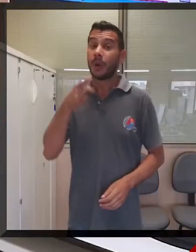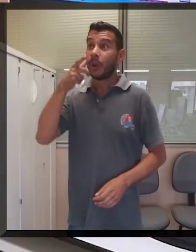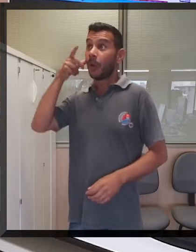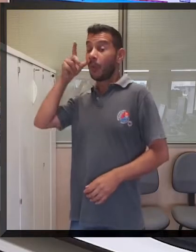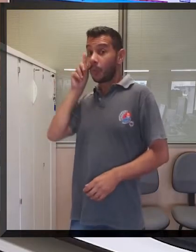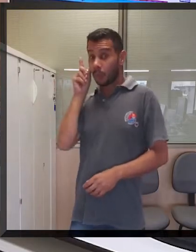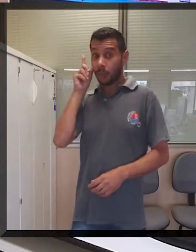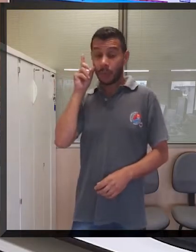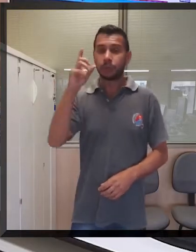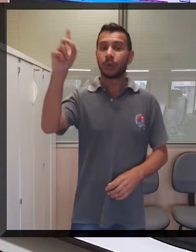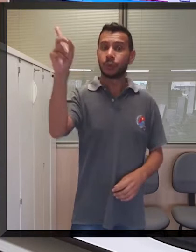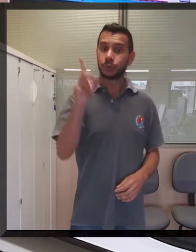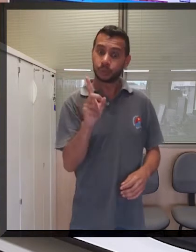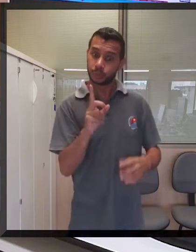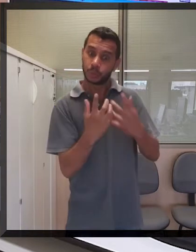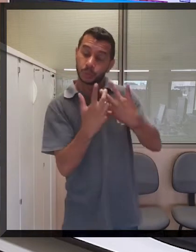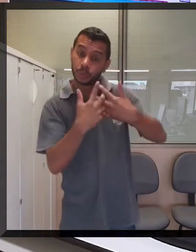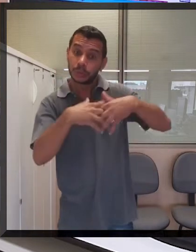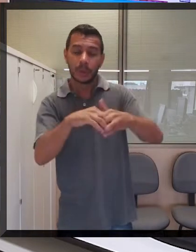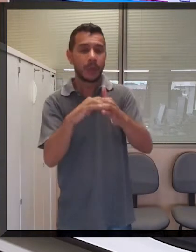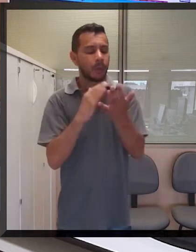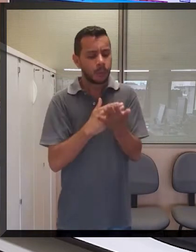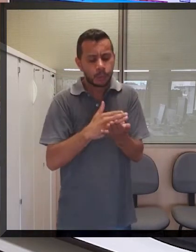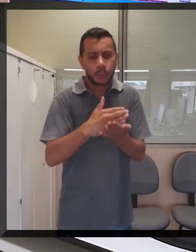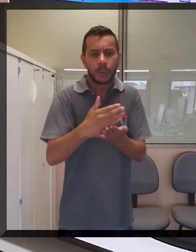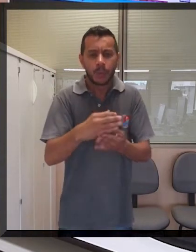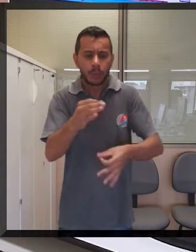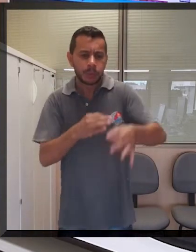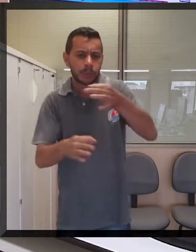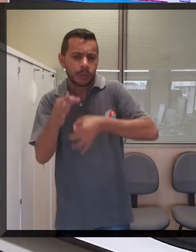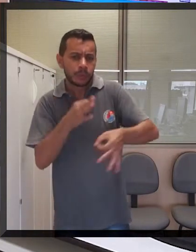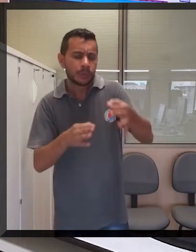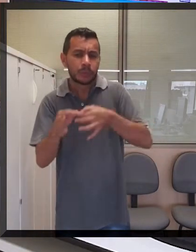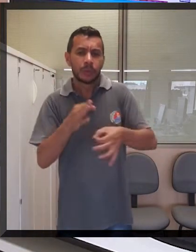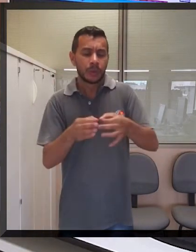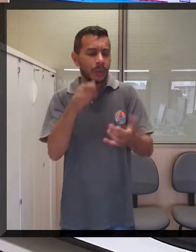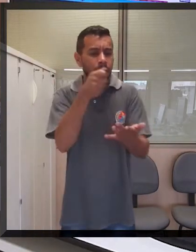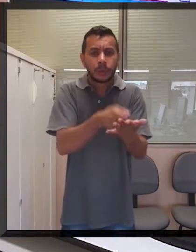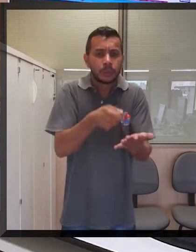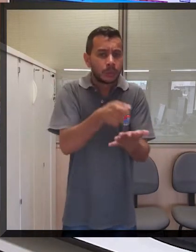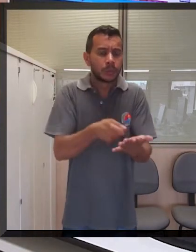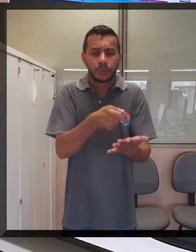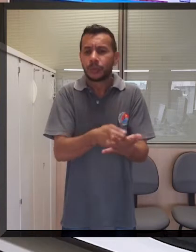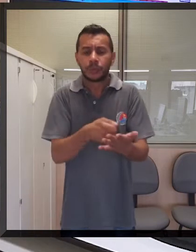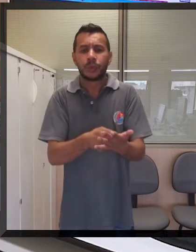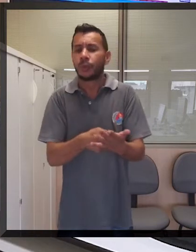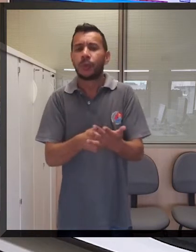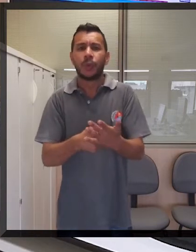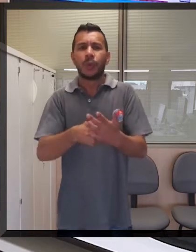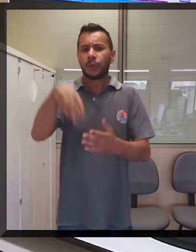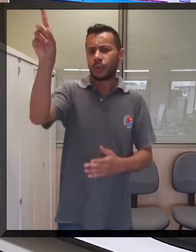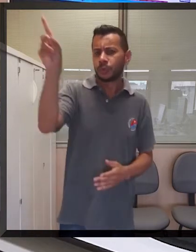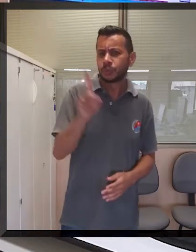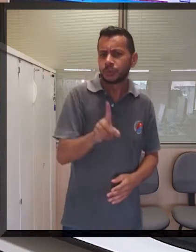Ontem, a diretoria do sindicato começou o planejamento estratégico de luta em defesa e